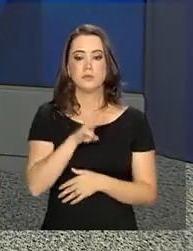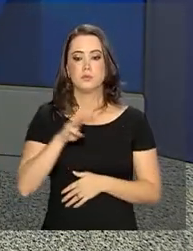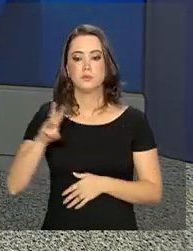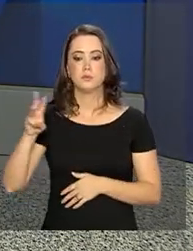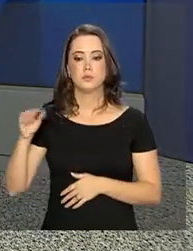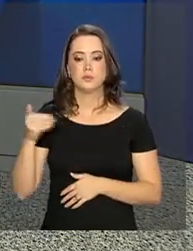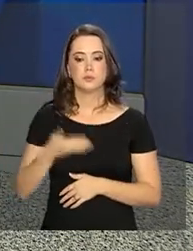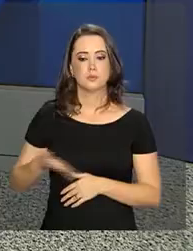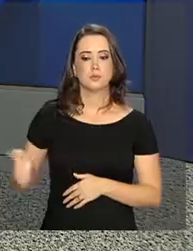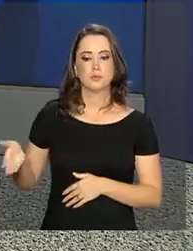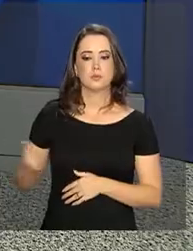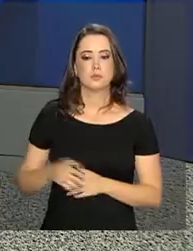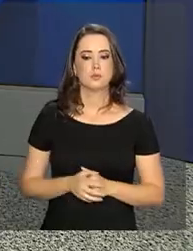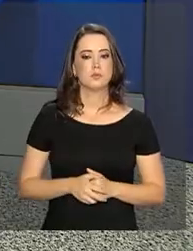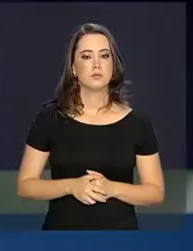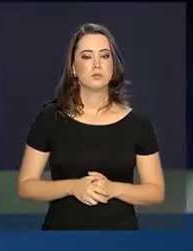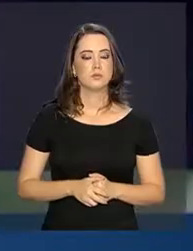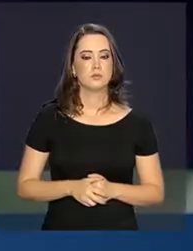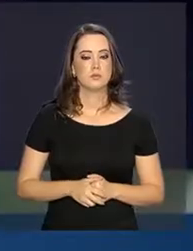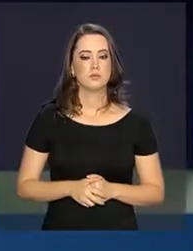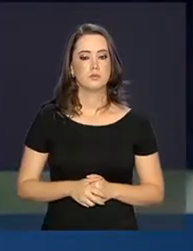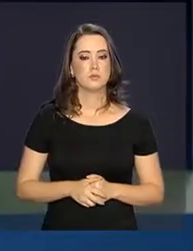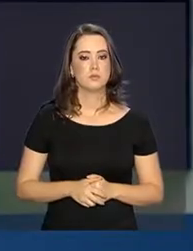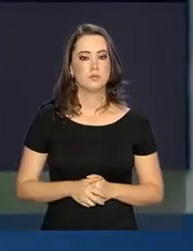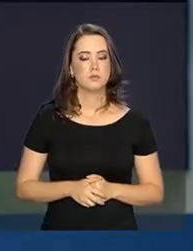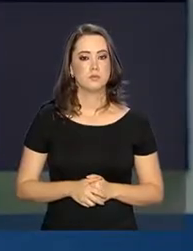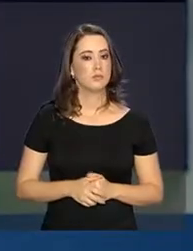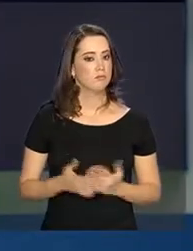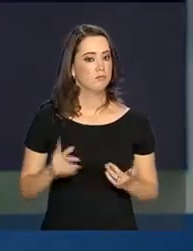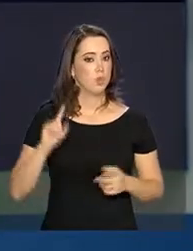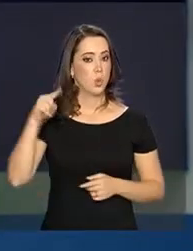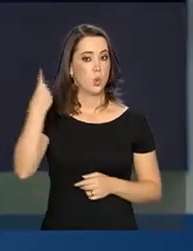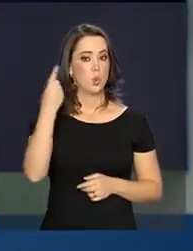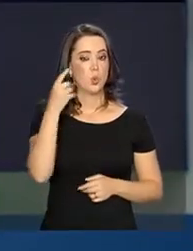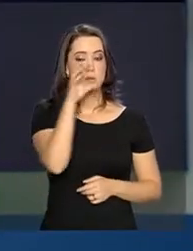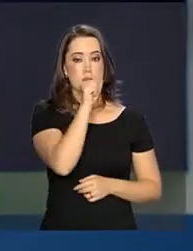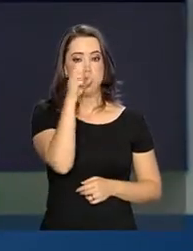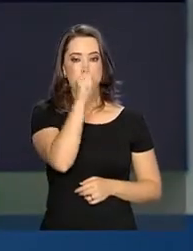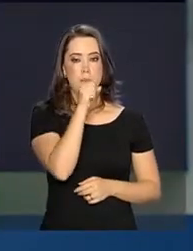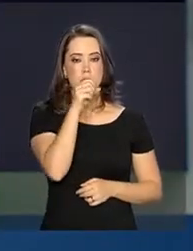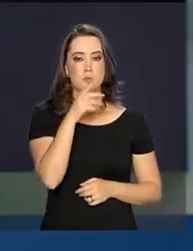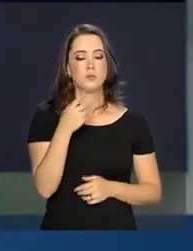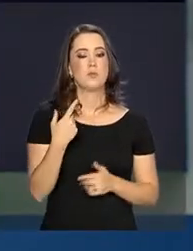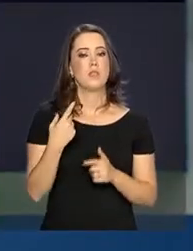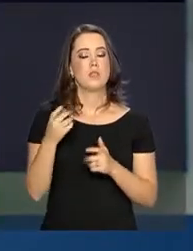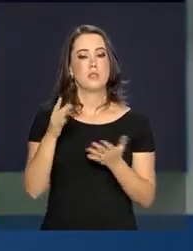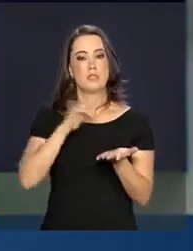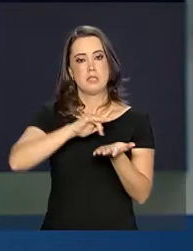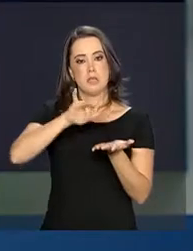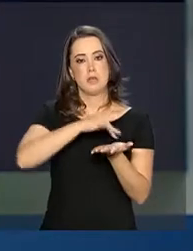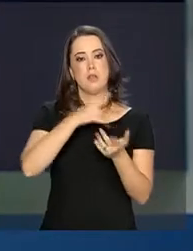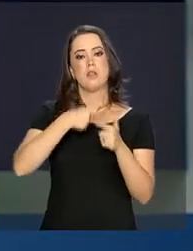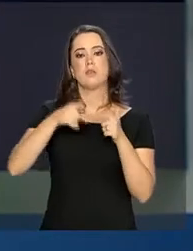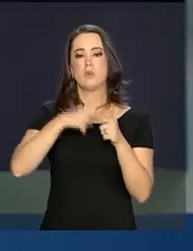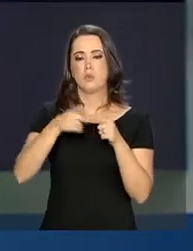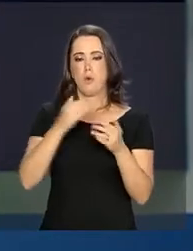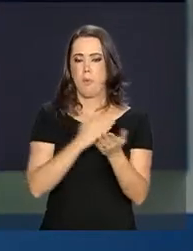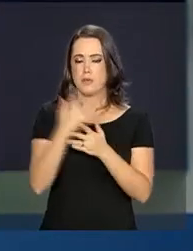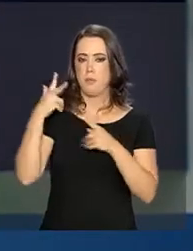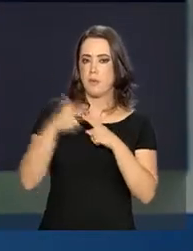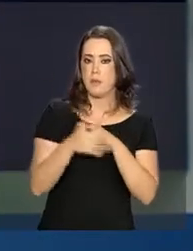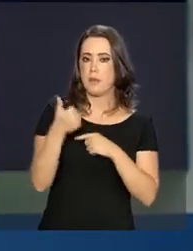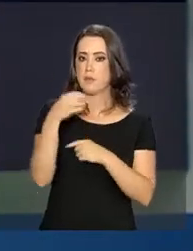aparece aqui na tela. A partir do próximo sábado, os celulares irregulares começam a ser bloqueados em mais dez